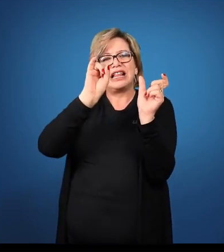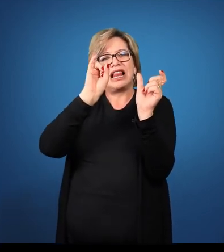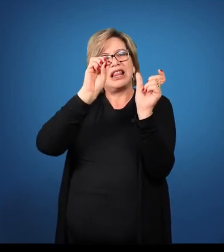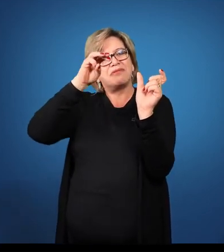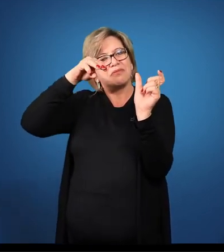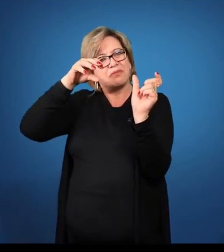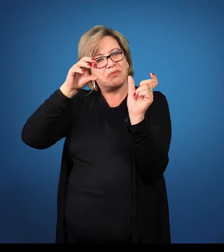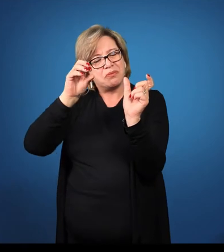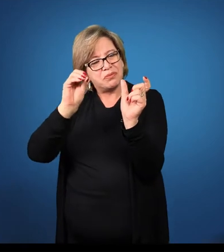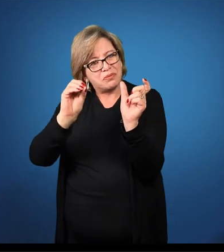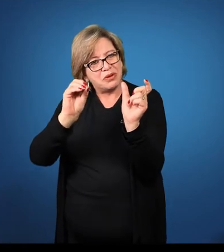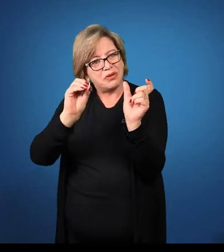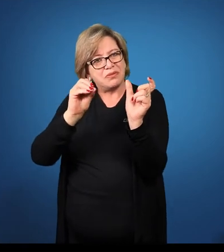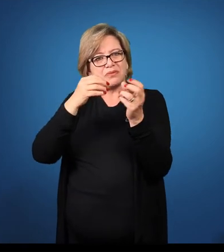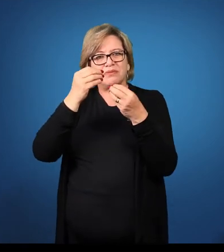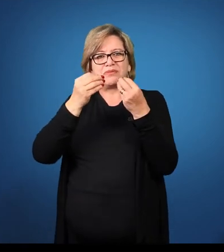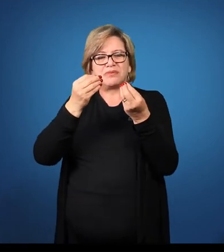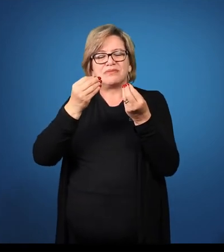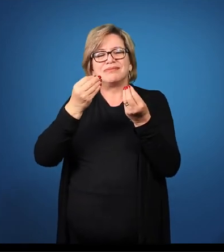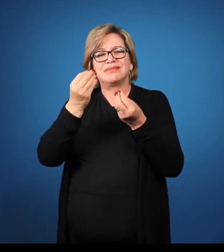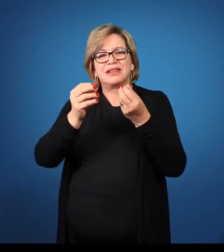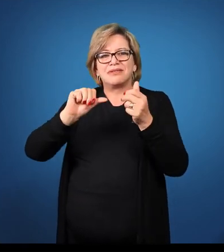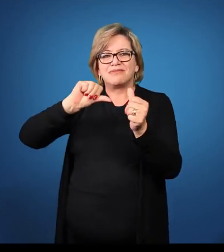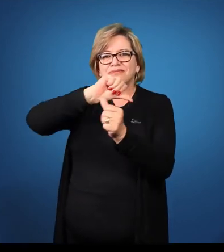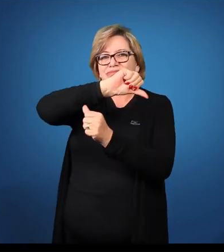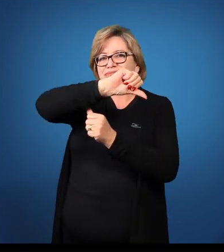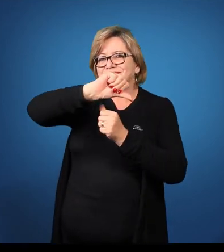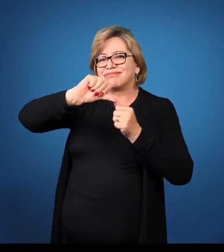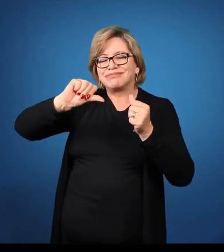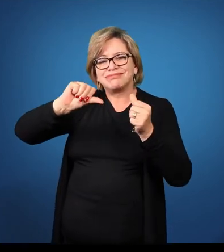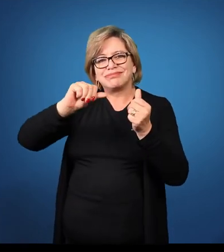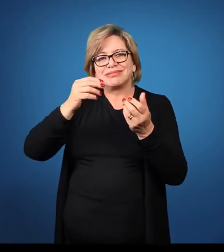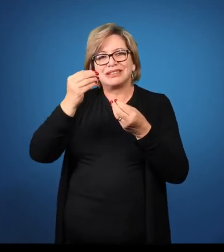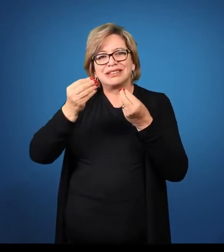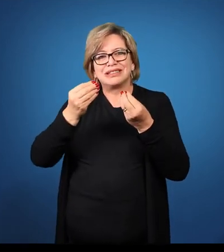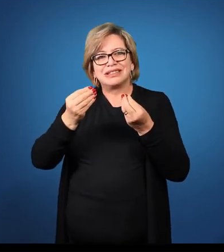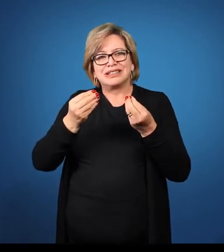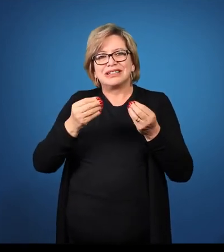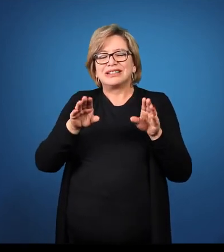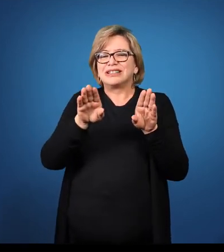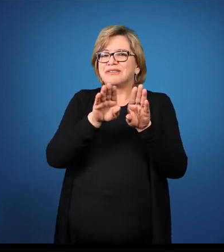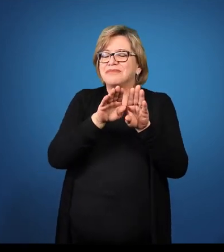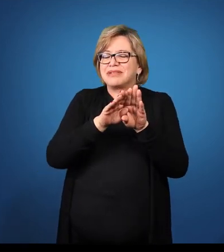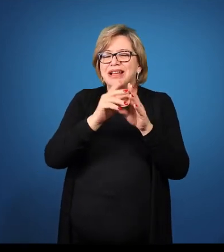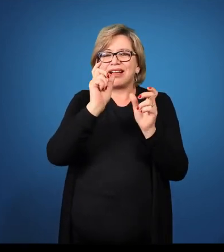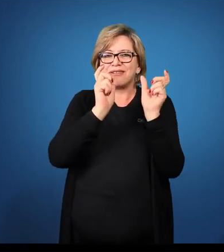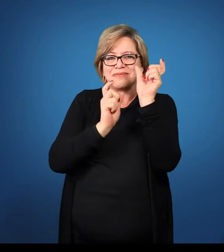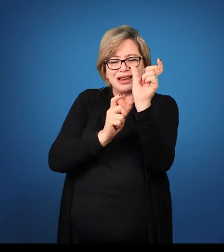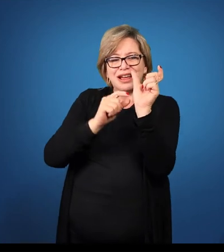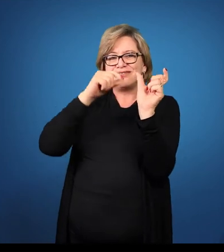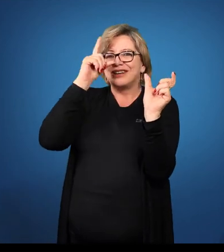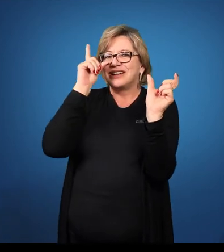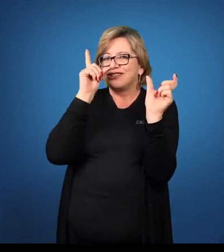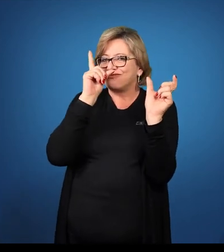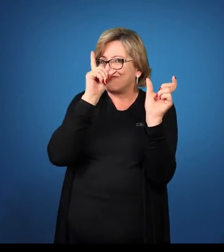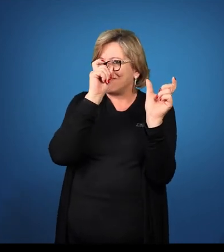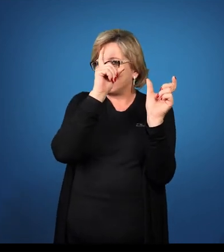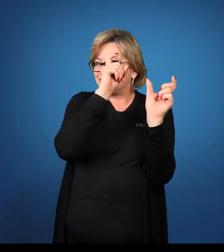latim, em ilis. Facilis. Dificilis.